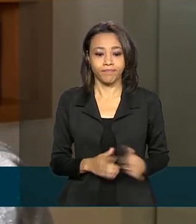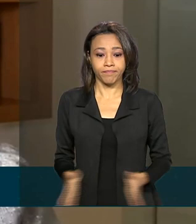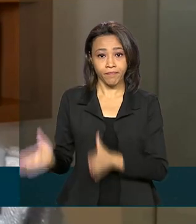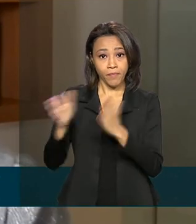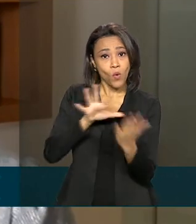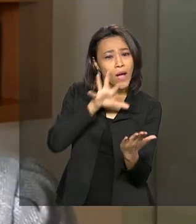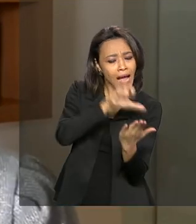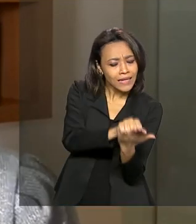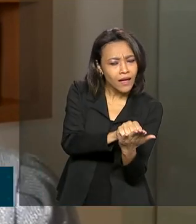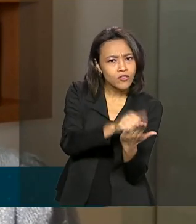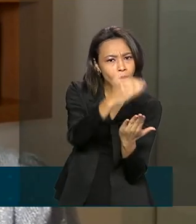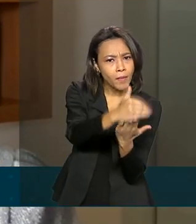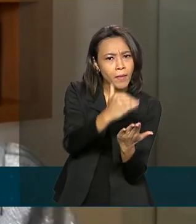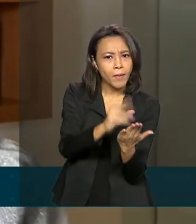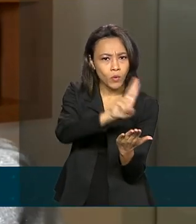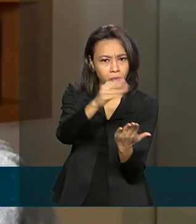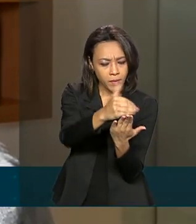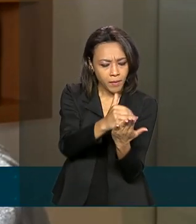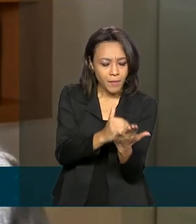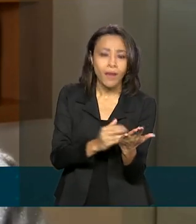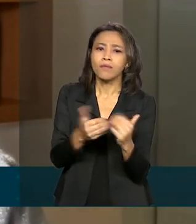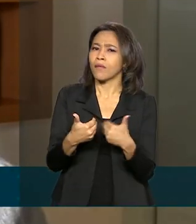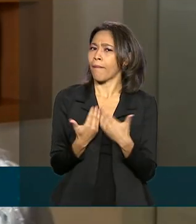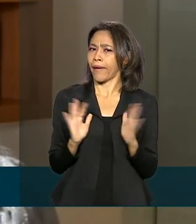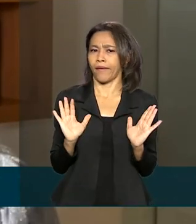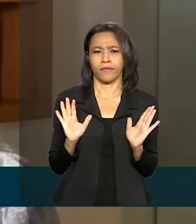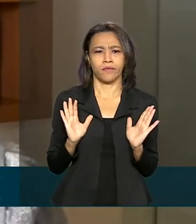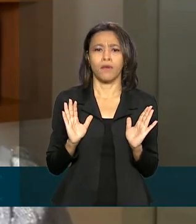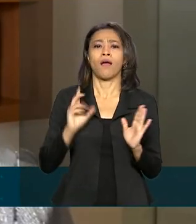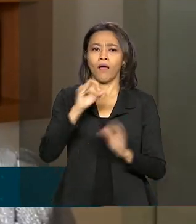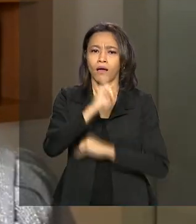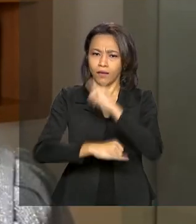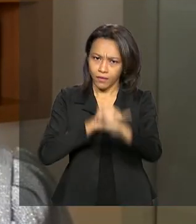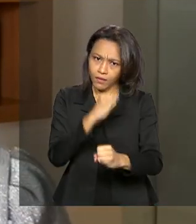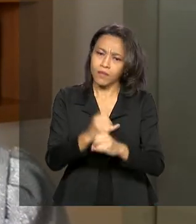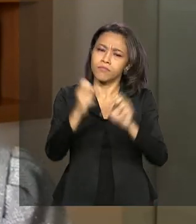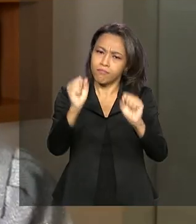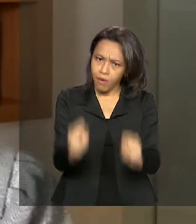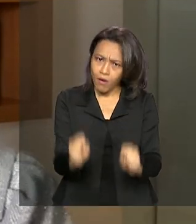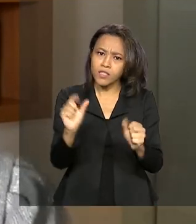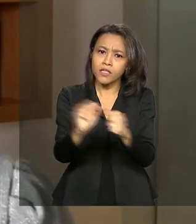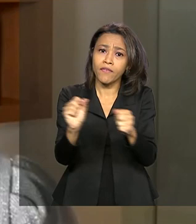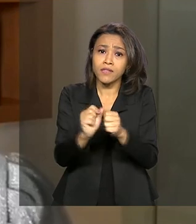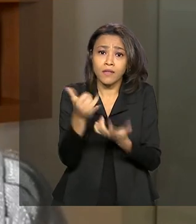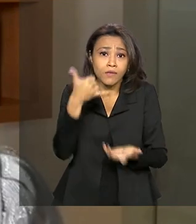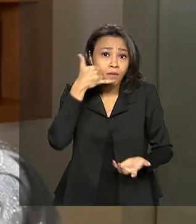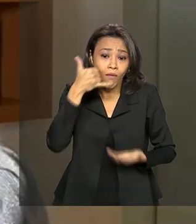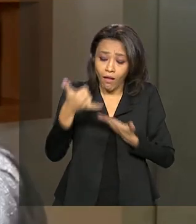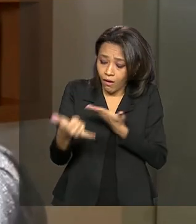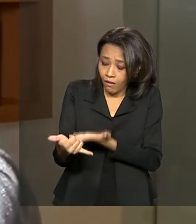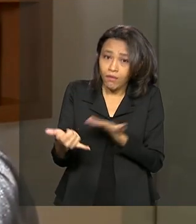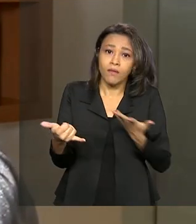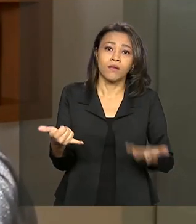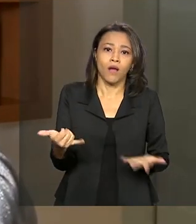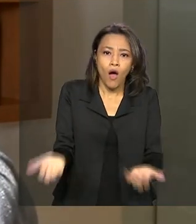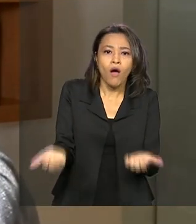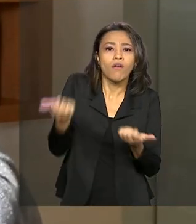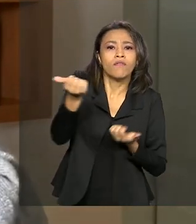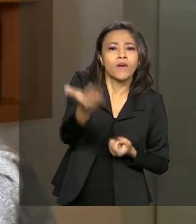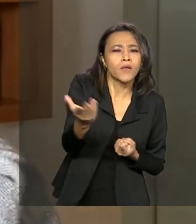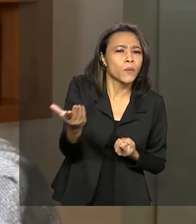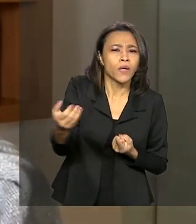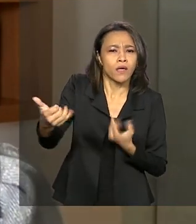cadastro ainda está aberto e é todo online. Pode ser feito até por um celular. Ele oferece